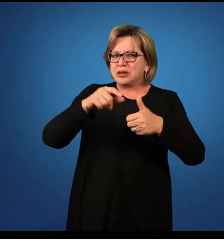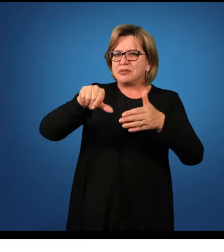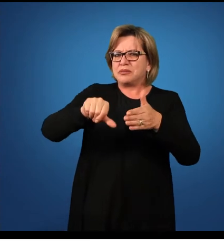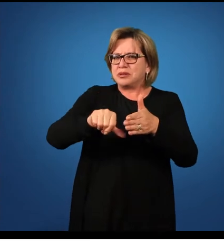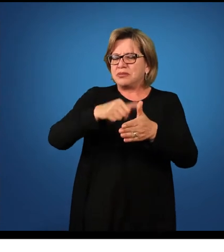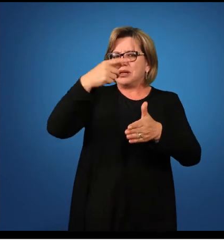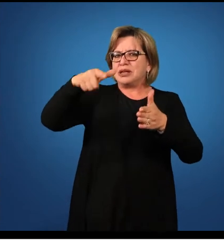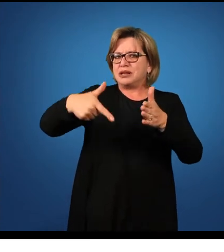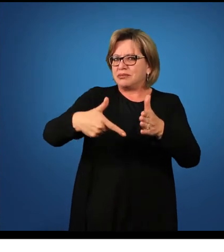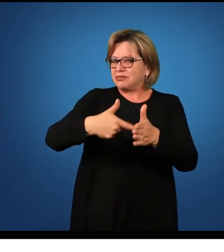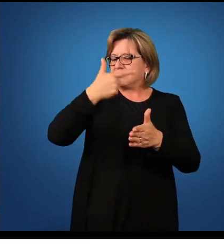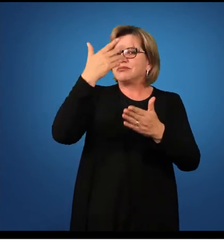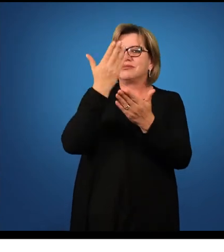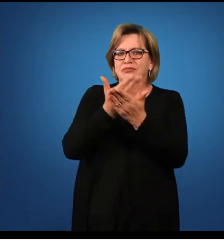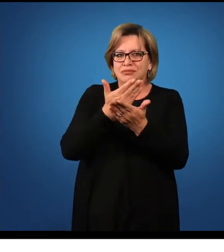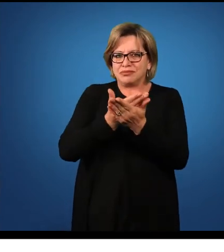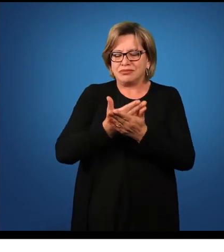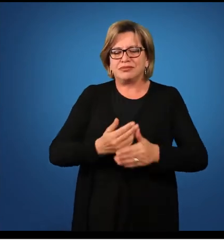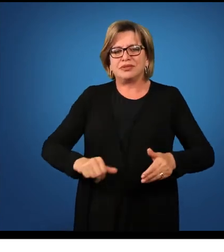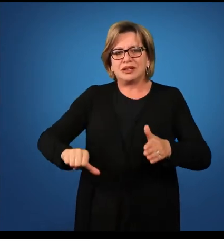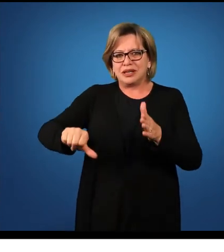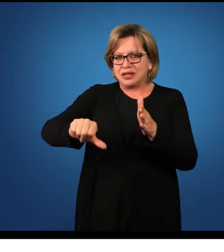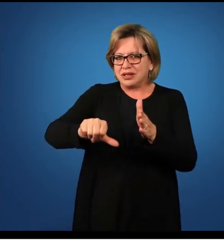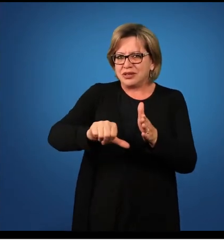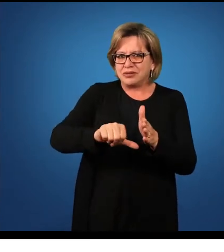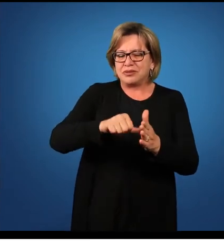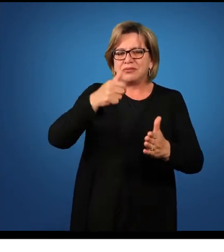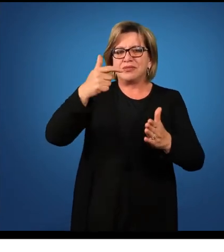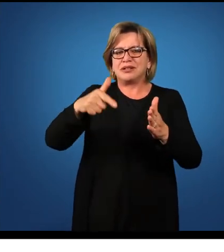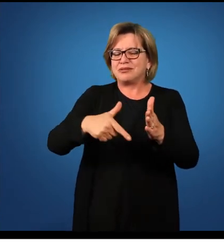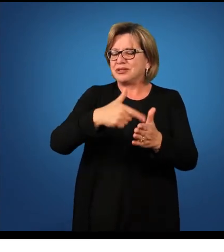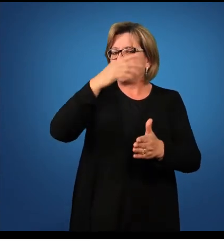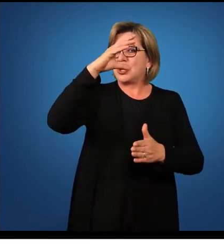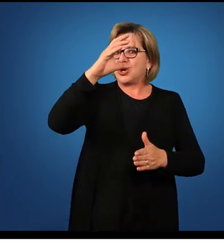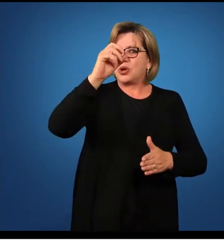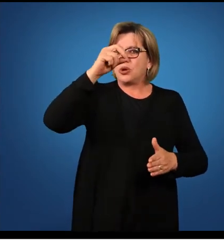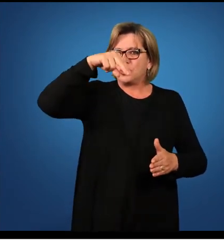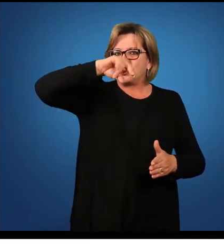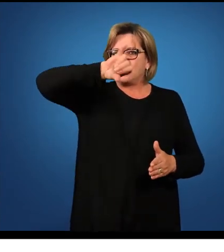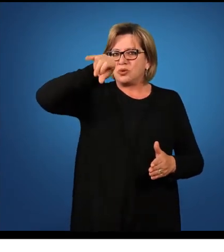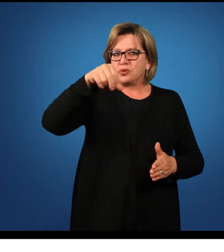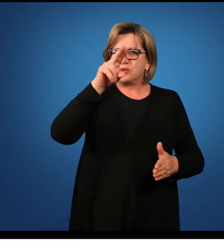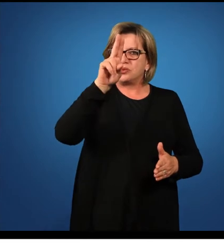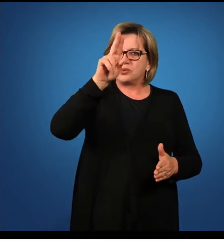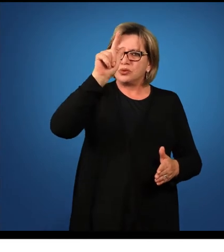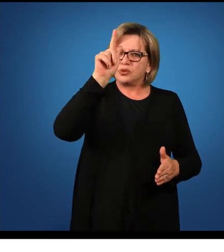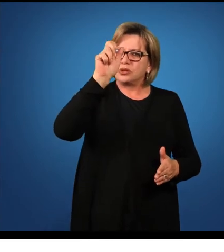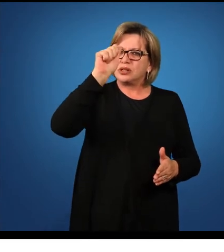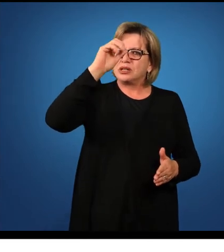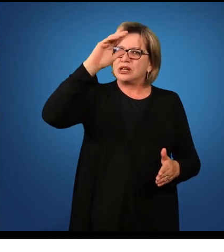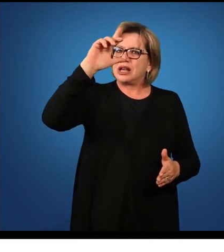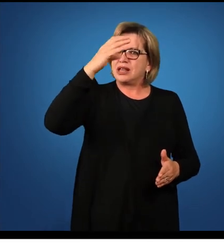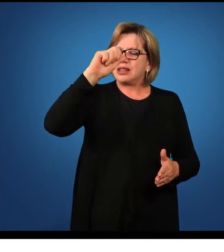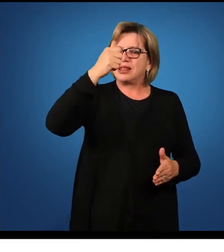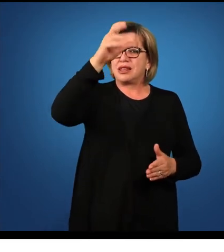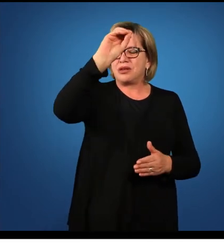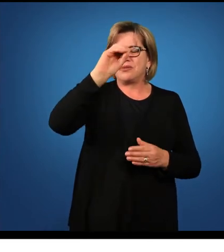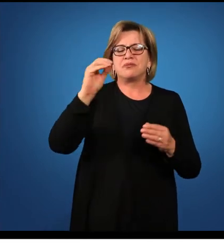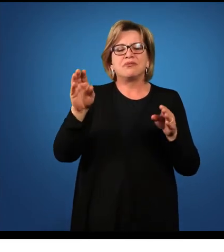declinação latina, a primeira conjugação latina e a segunda e